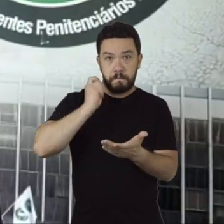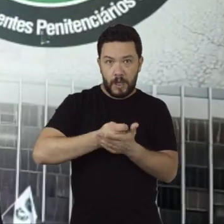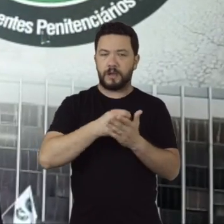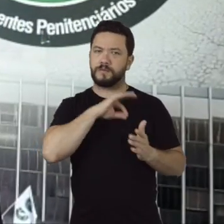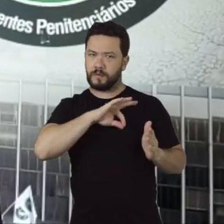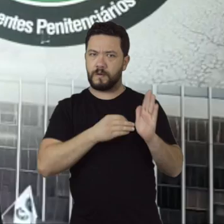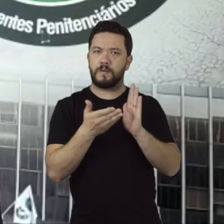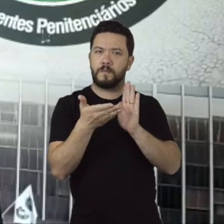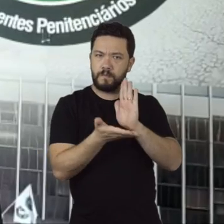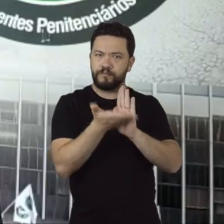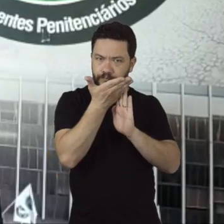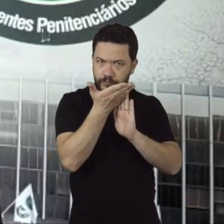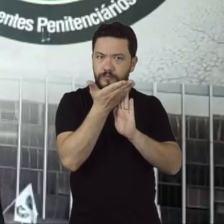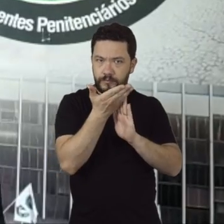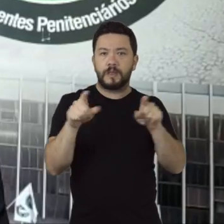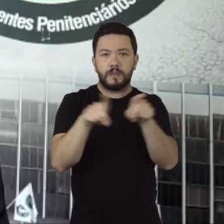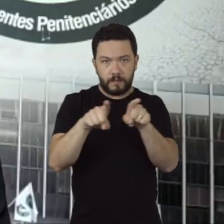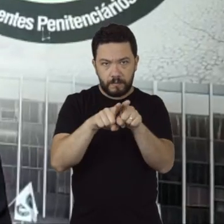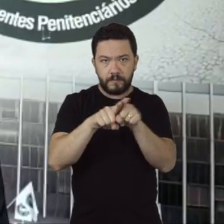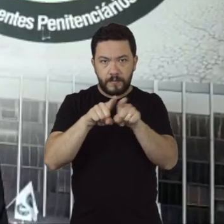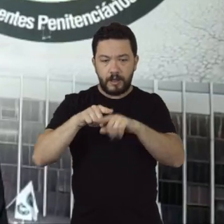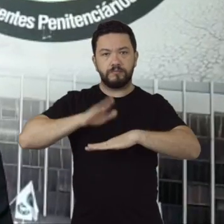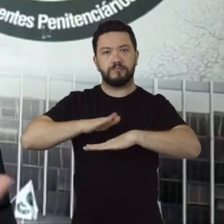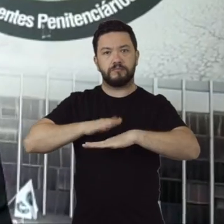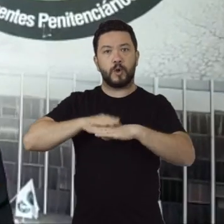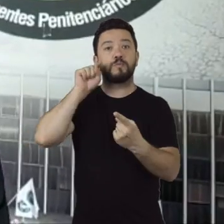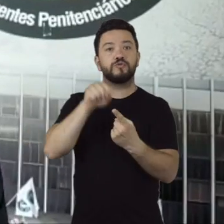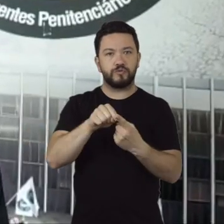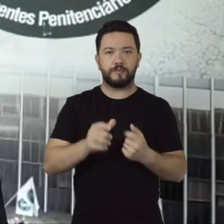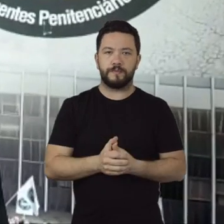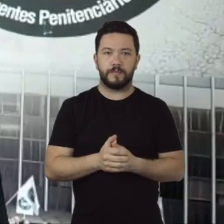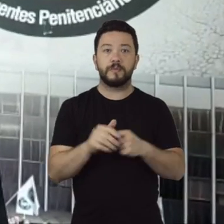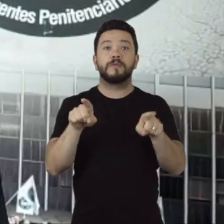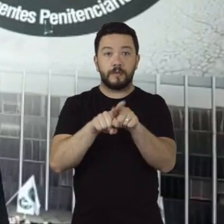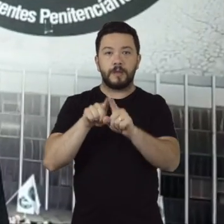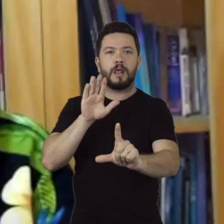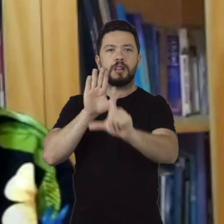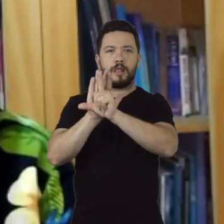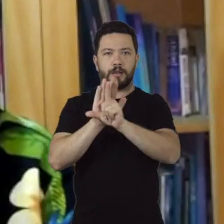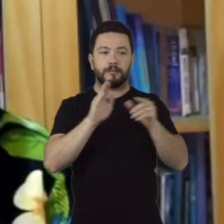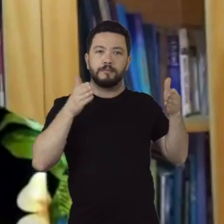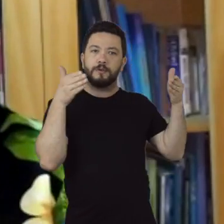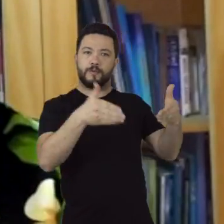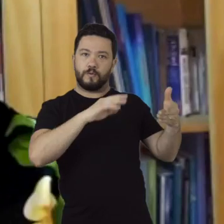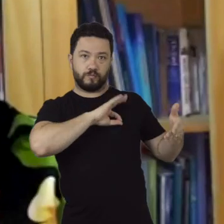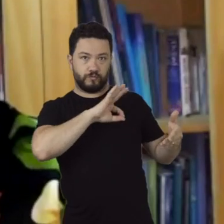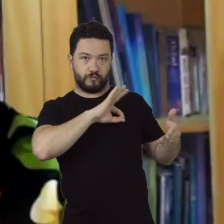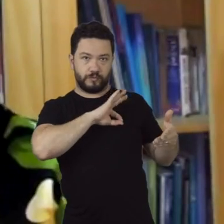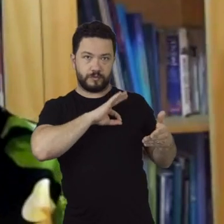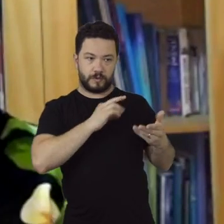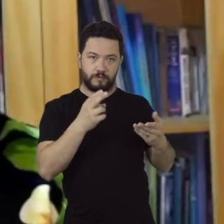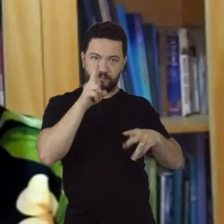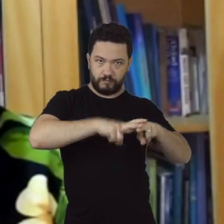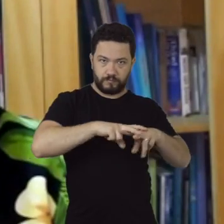terceirização da nossa atividade FIM e também uma lei orgânica que estruture a polícia penal no Paraná. O nosso sistema público no